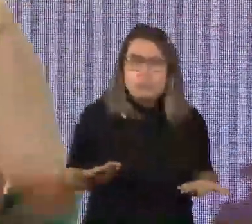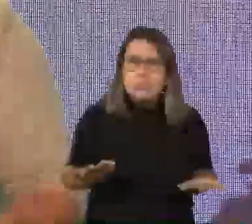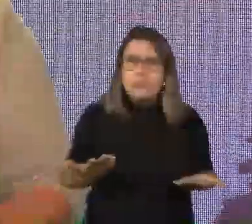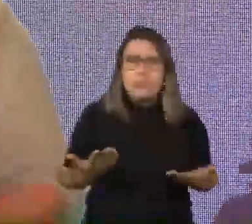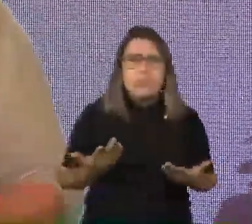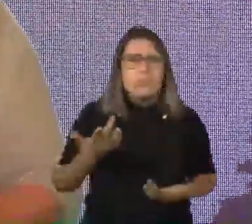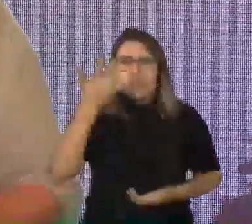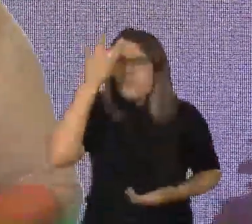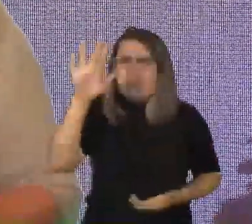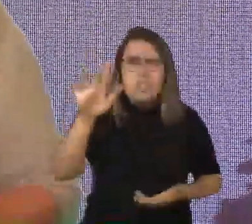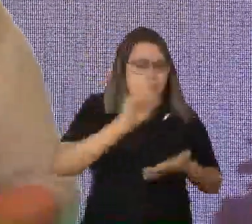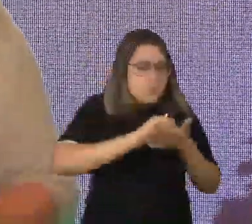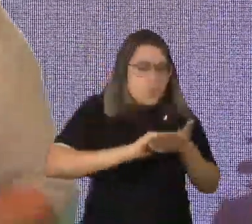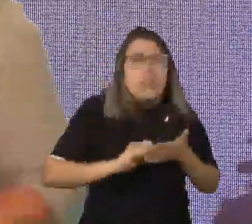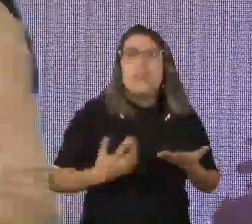não é alfabetizado.